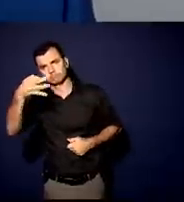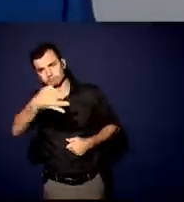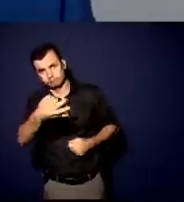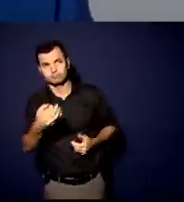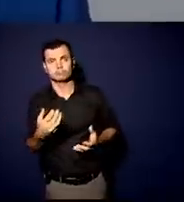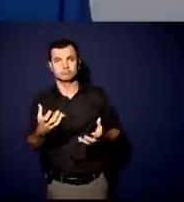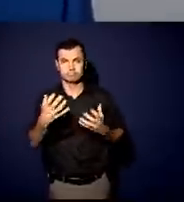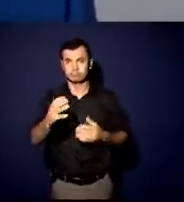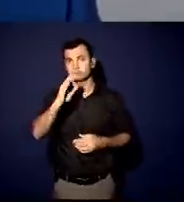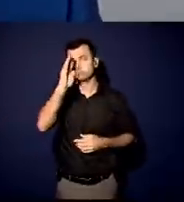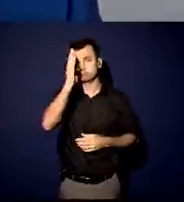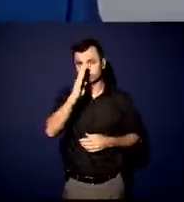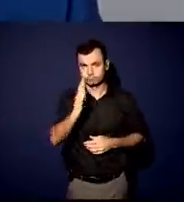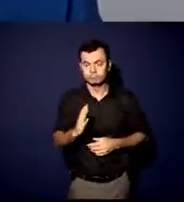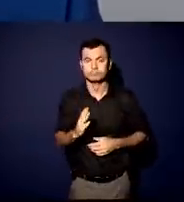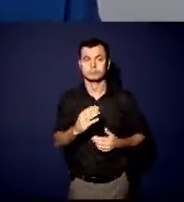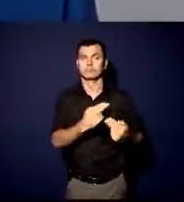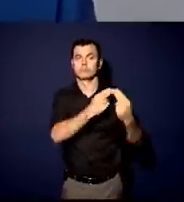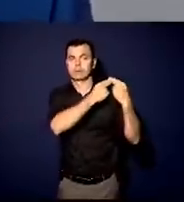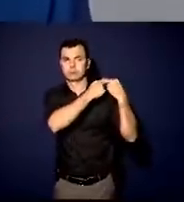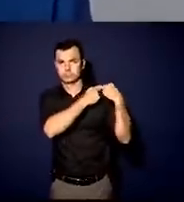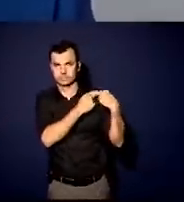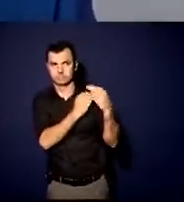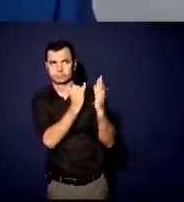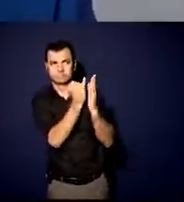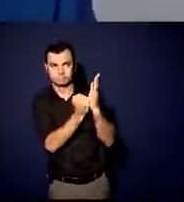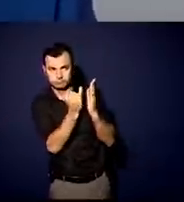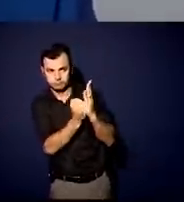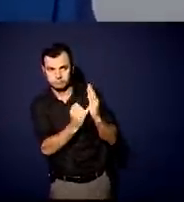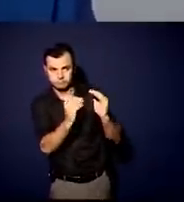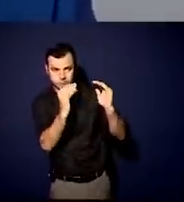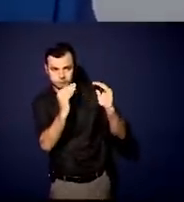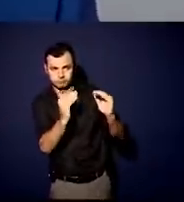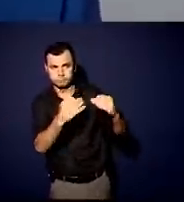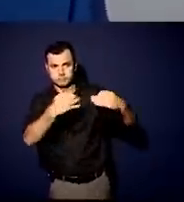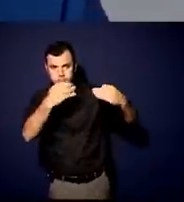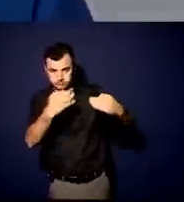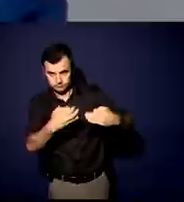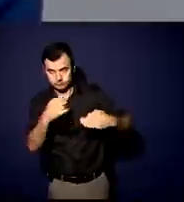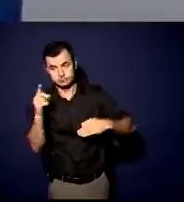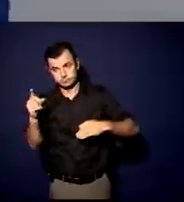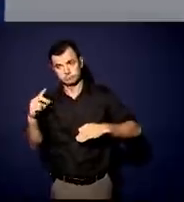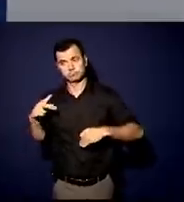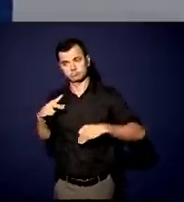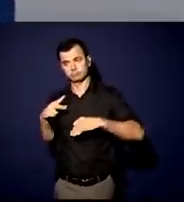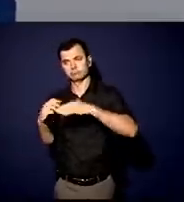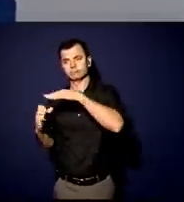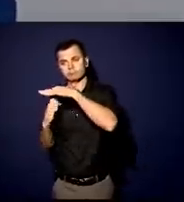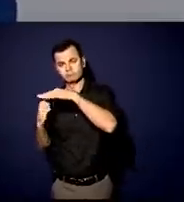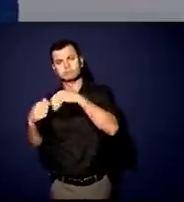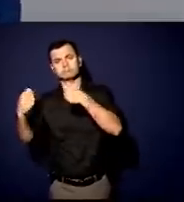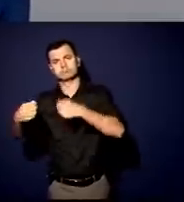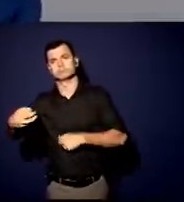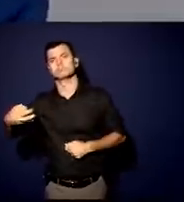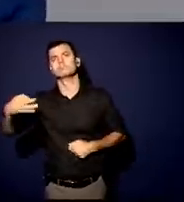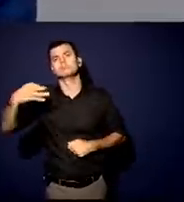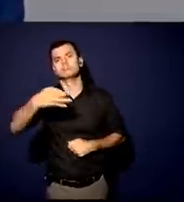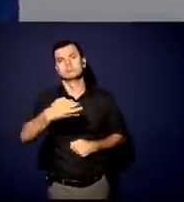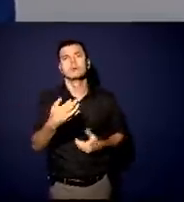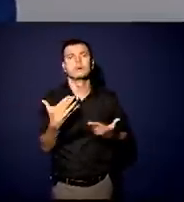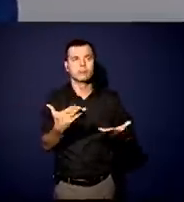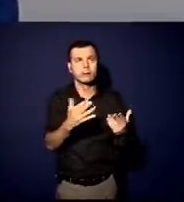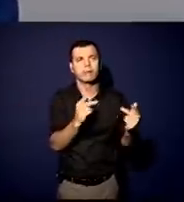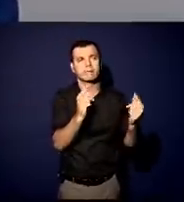um país responsável do ponto de vista fiscal, a iniciativa privada vai ter que dar o tom. Se a gente quiser avançar nas privatizações,